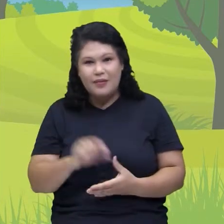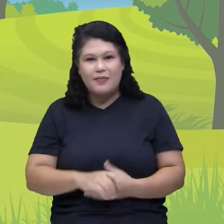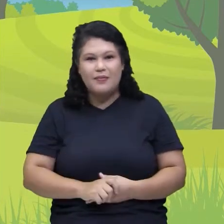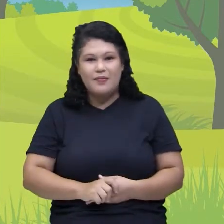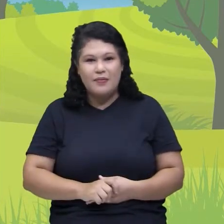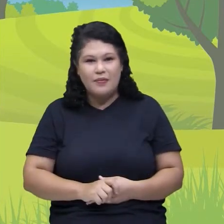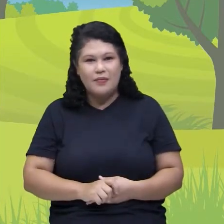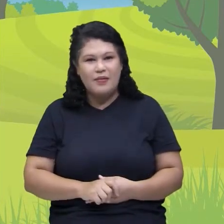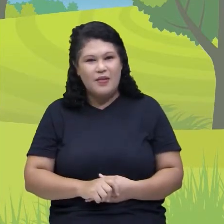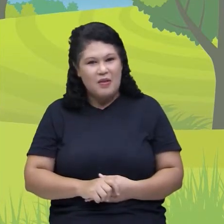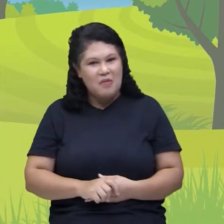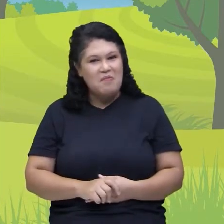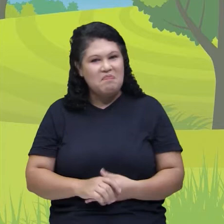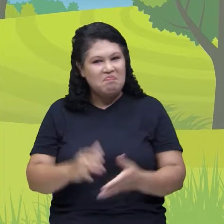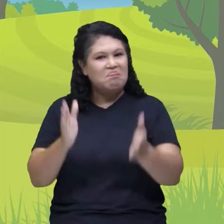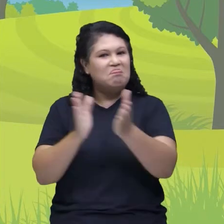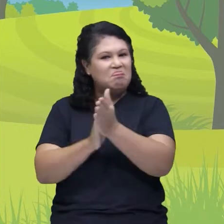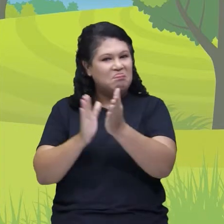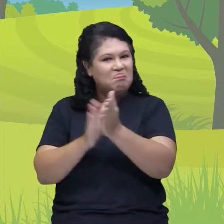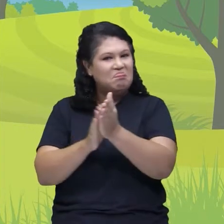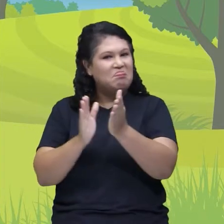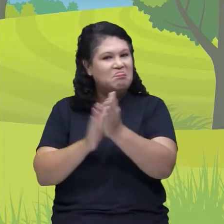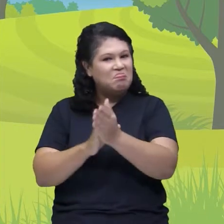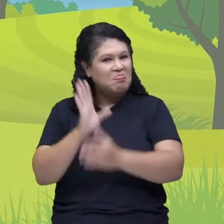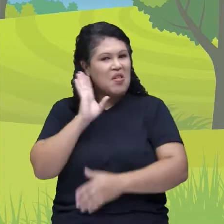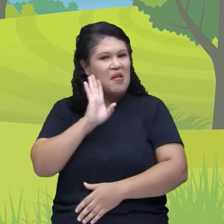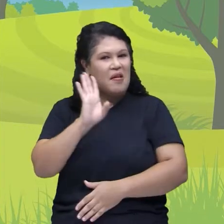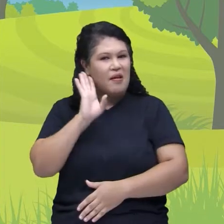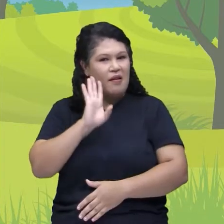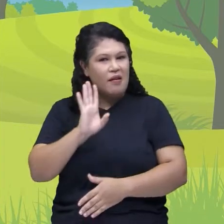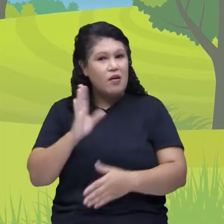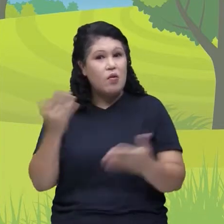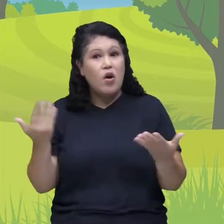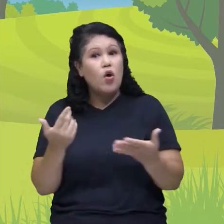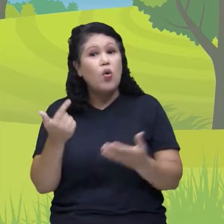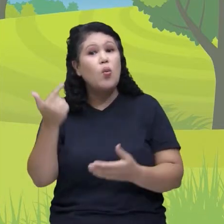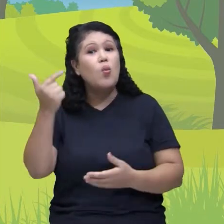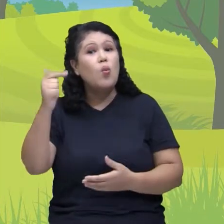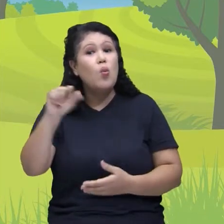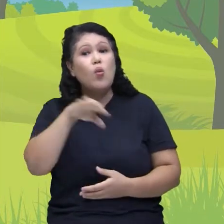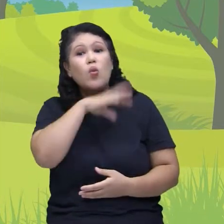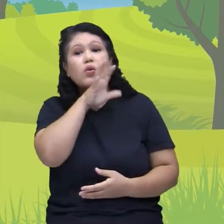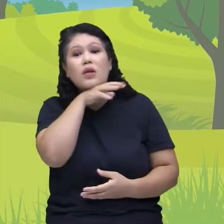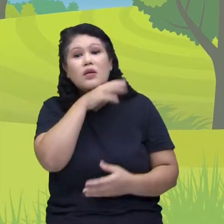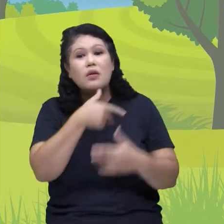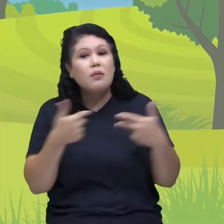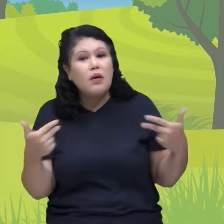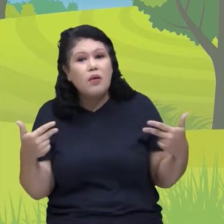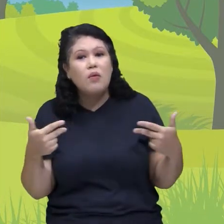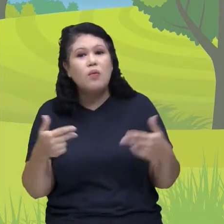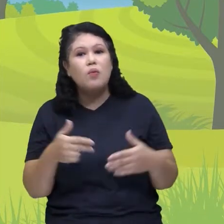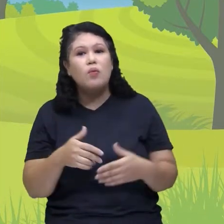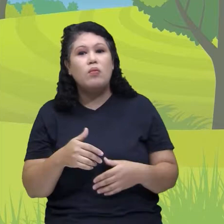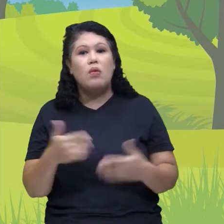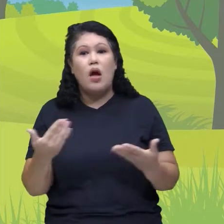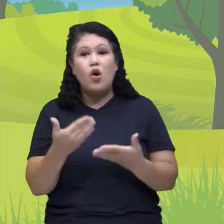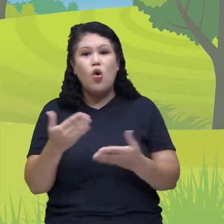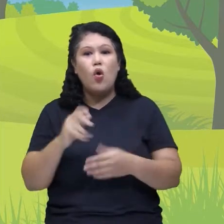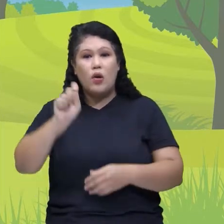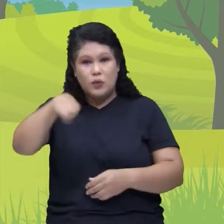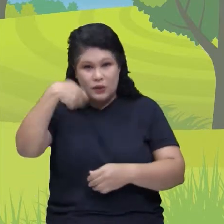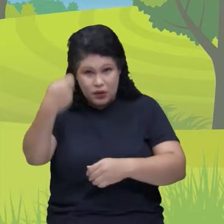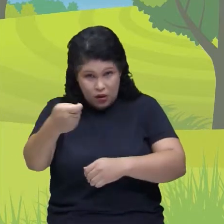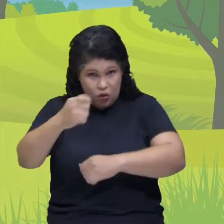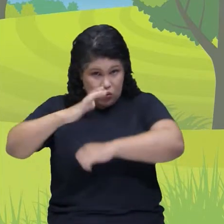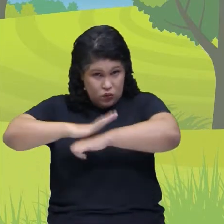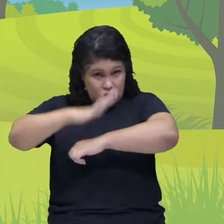Ih, tô vendo muito legal, muito legal. Agora, outro movimento que a gente vai fazer. Hum, movimento do sapinho. Toda vez que